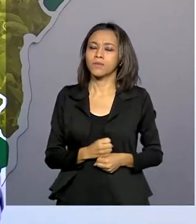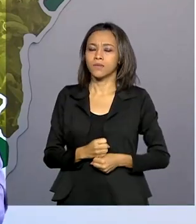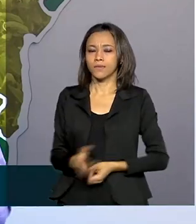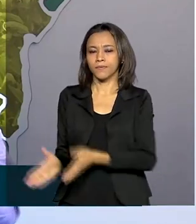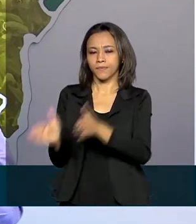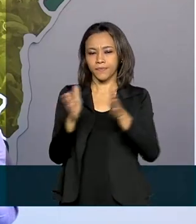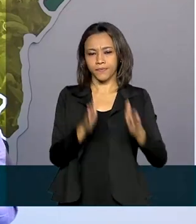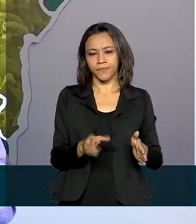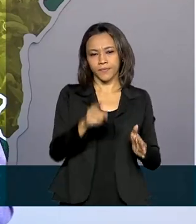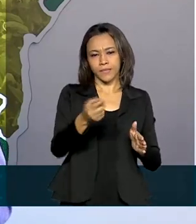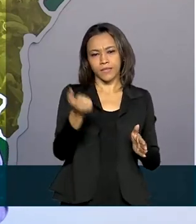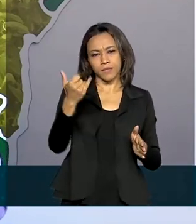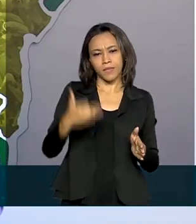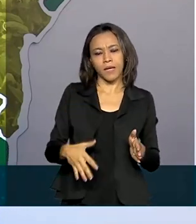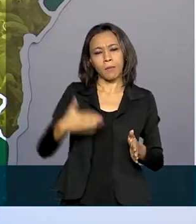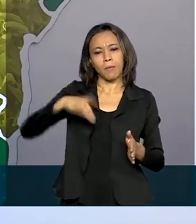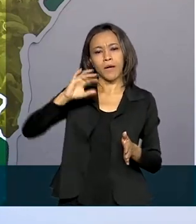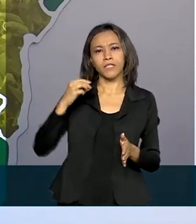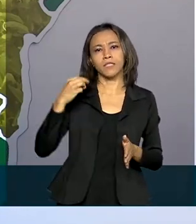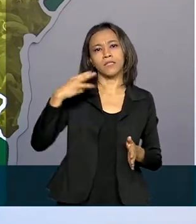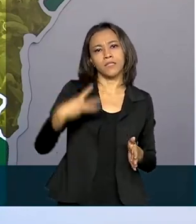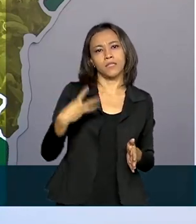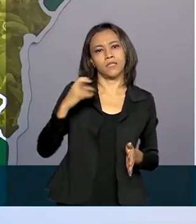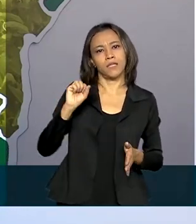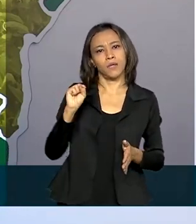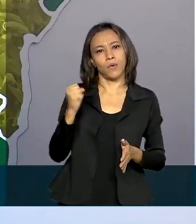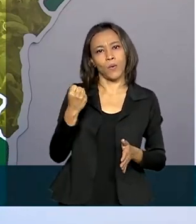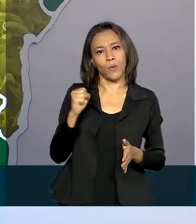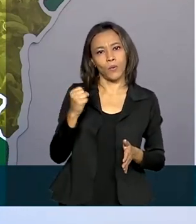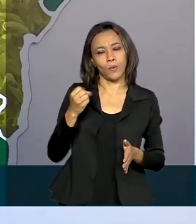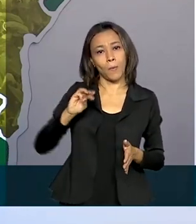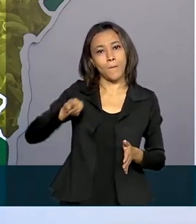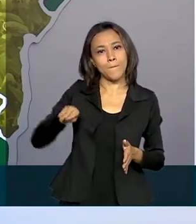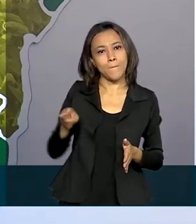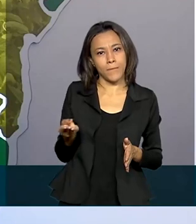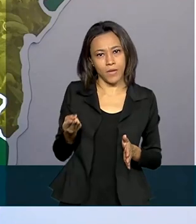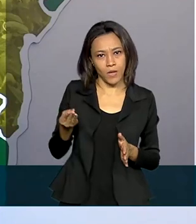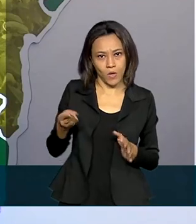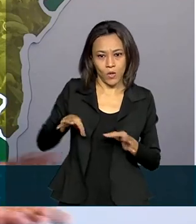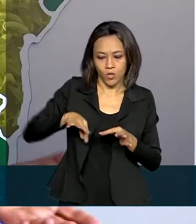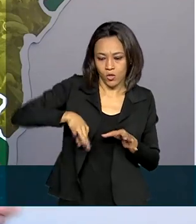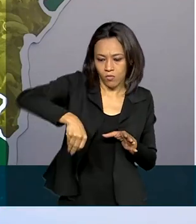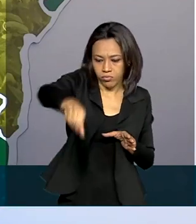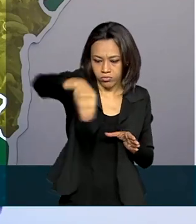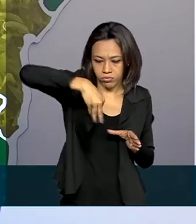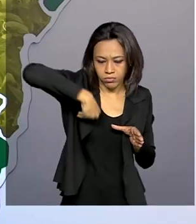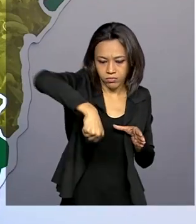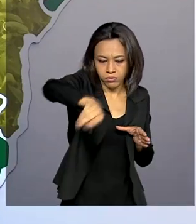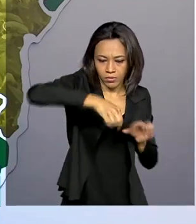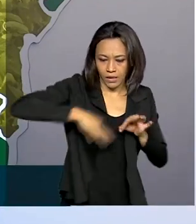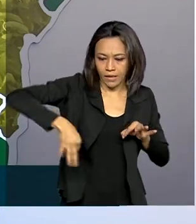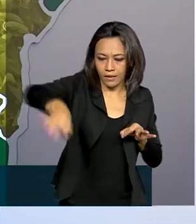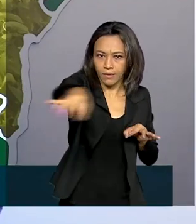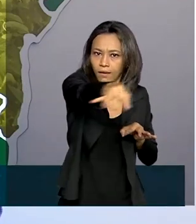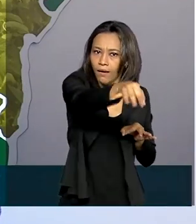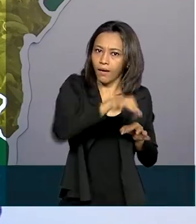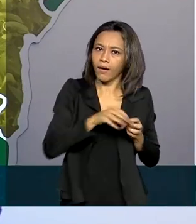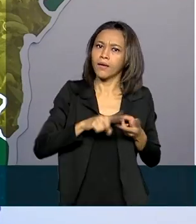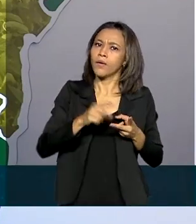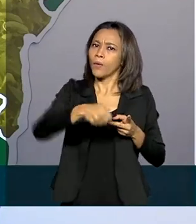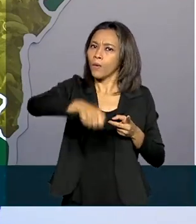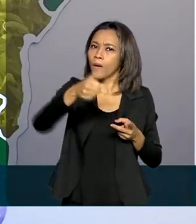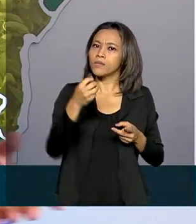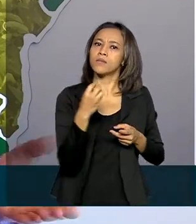com mais de 38 milhões de hectares plantados, com a produção de 3.500, quase 3